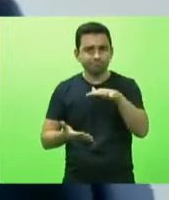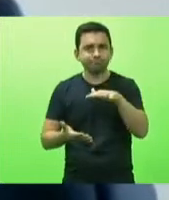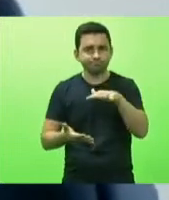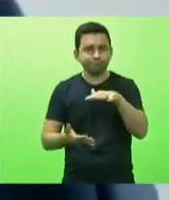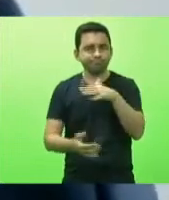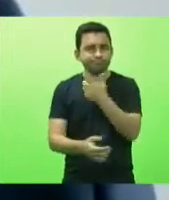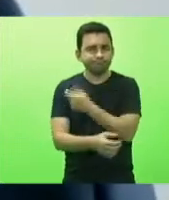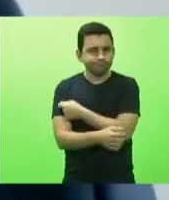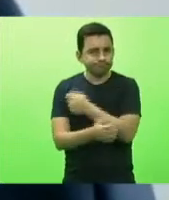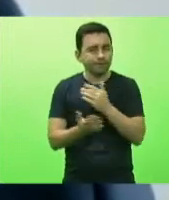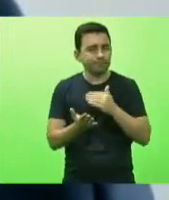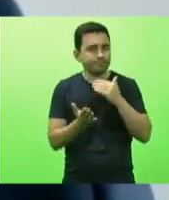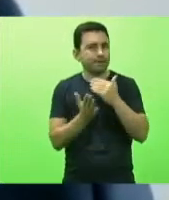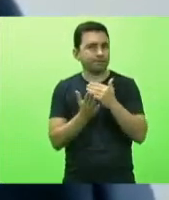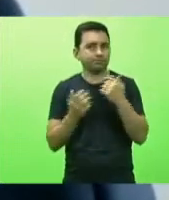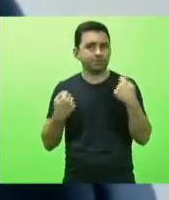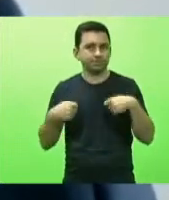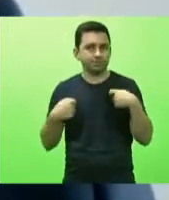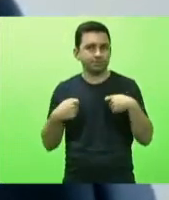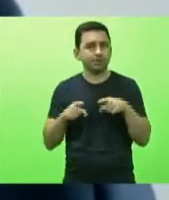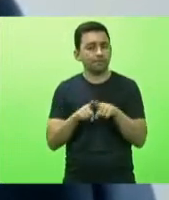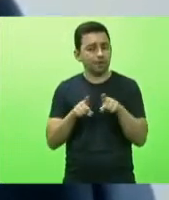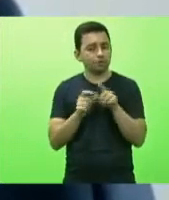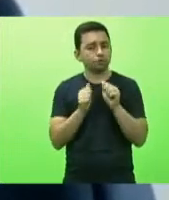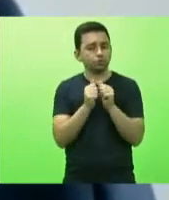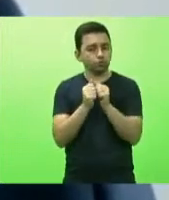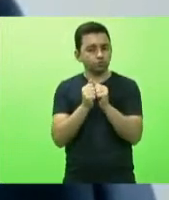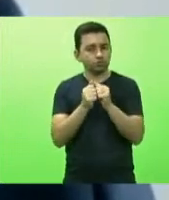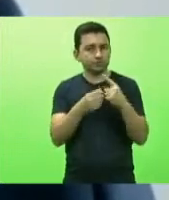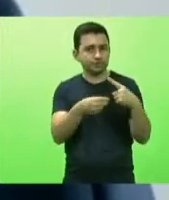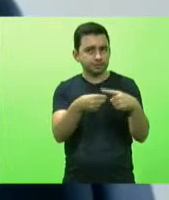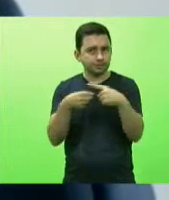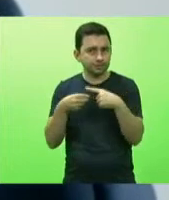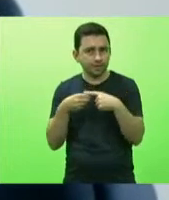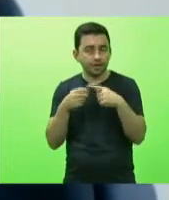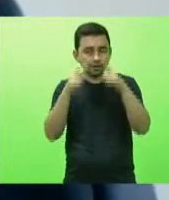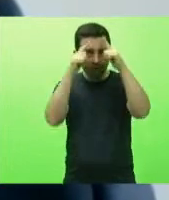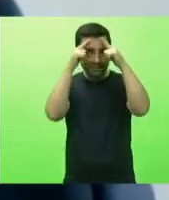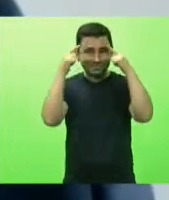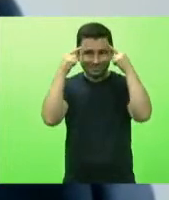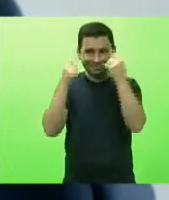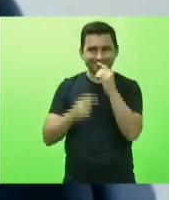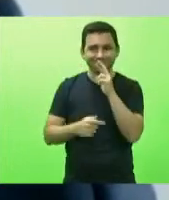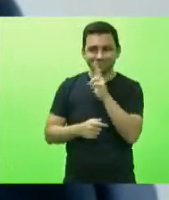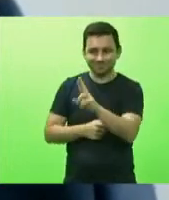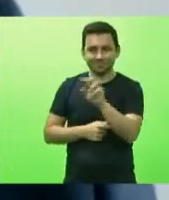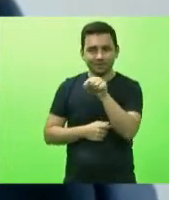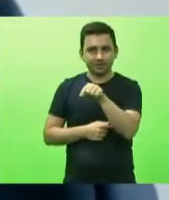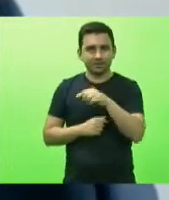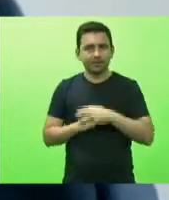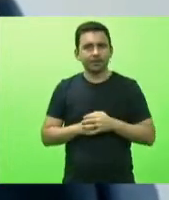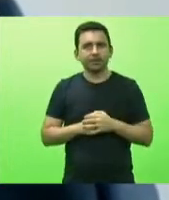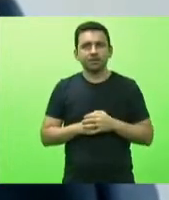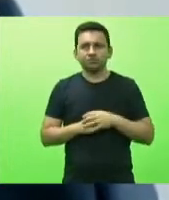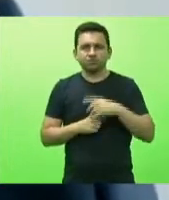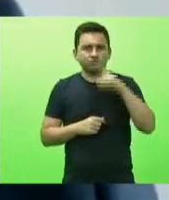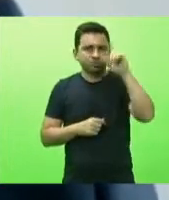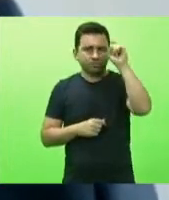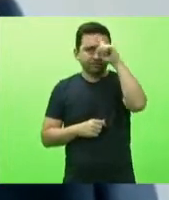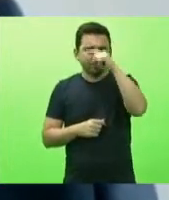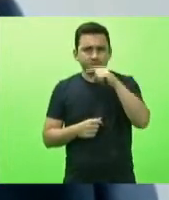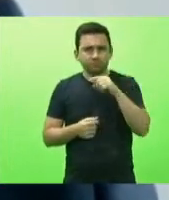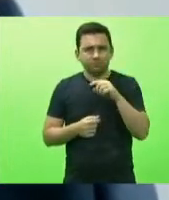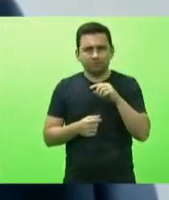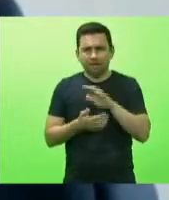e alinhar com os municípios aí respondendo ao deputado Sareta não há nenhuma dificuldade de abrir horário novo